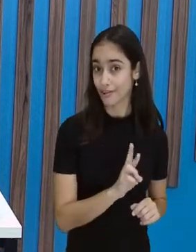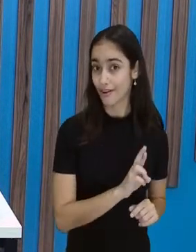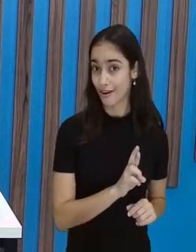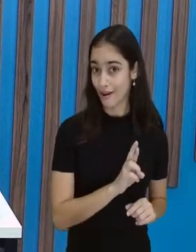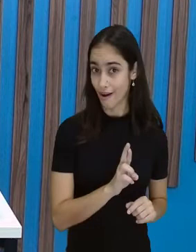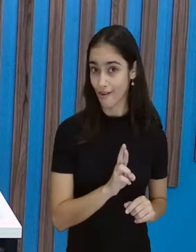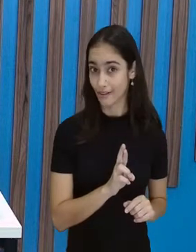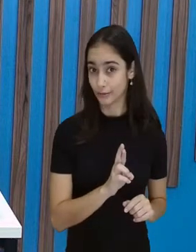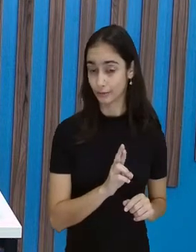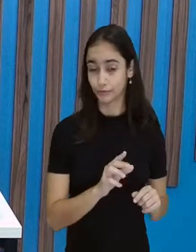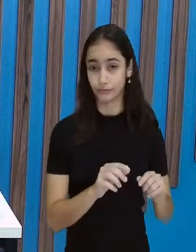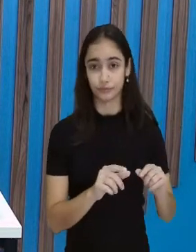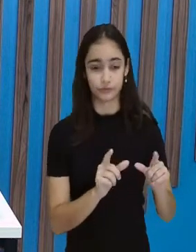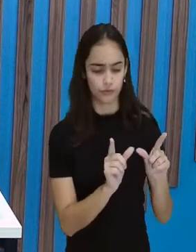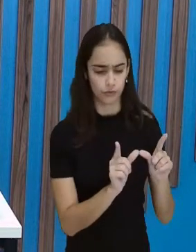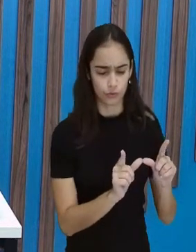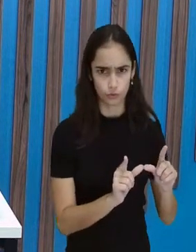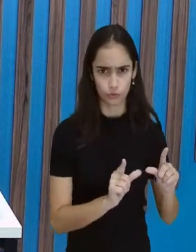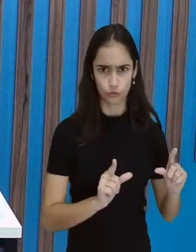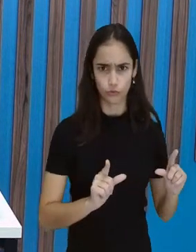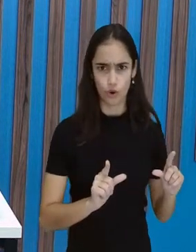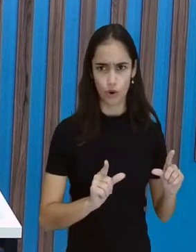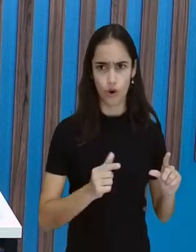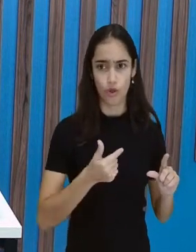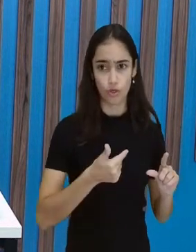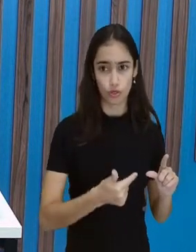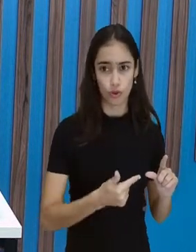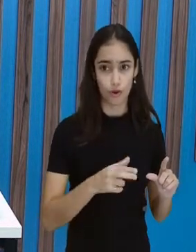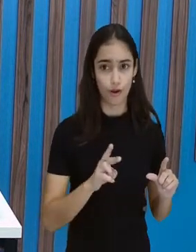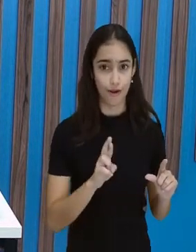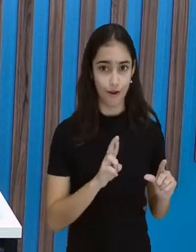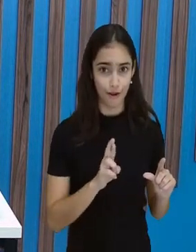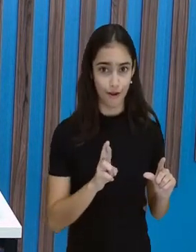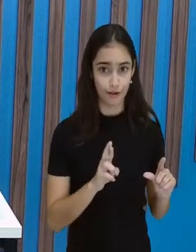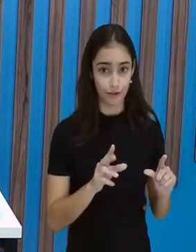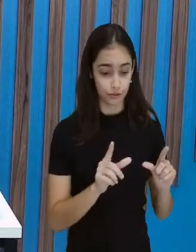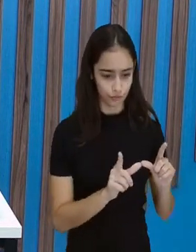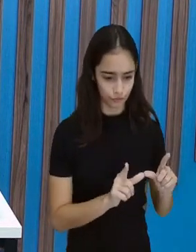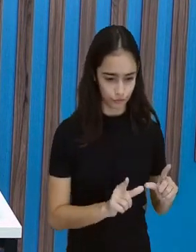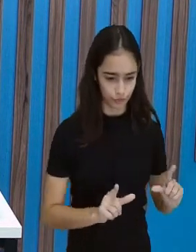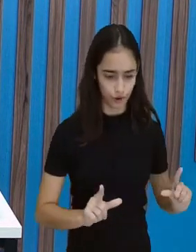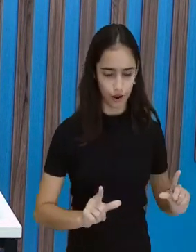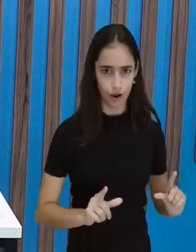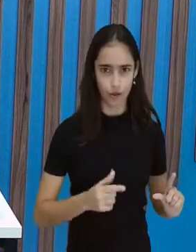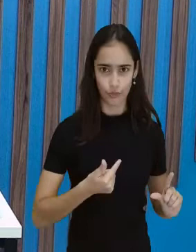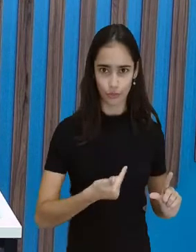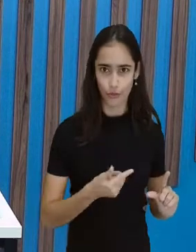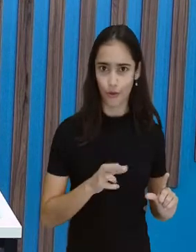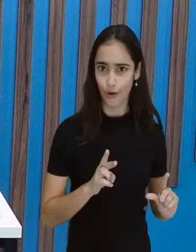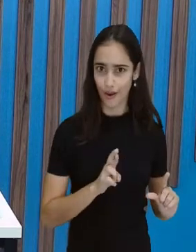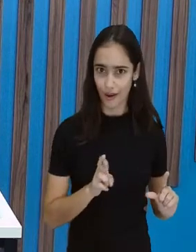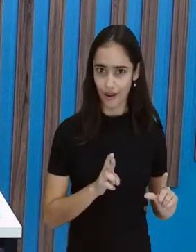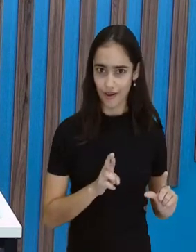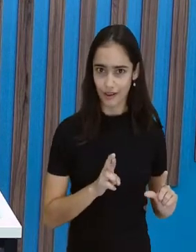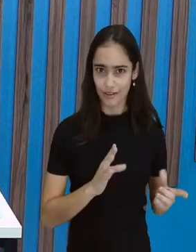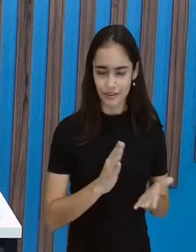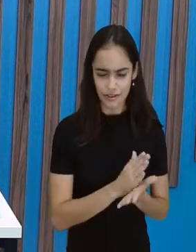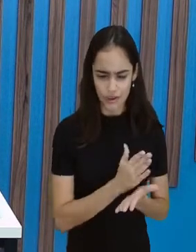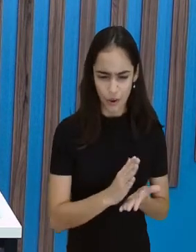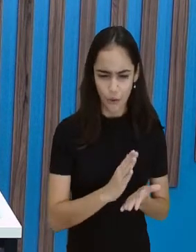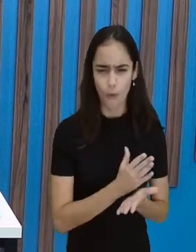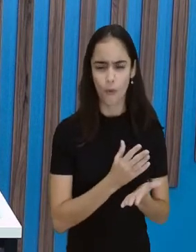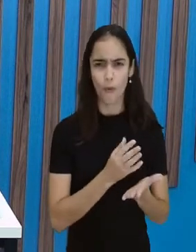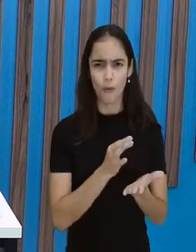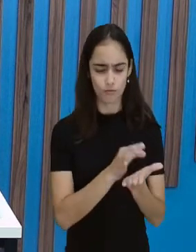Duas cédulas de 2 reais, que eu vou colocar aqui. E Maria Eduarda ainda tem algumas moedas de 1 real. Vou